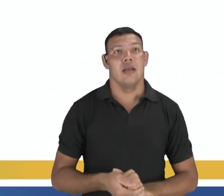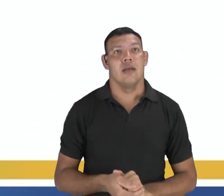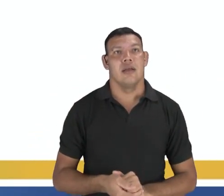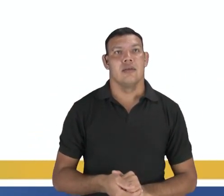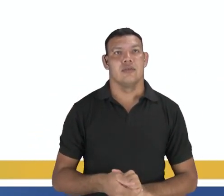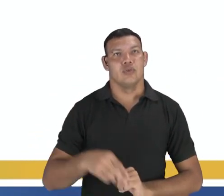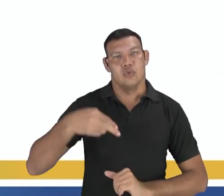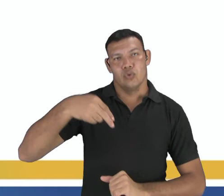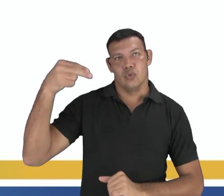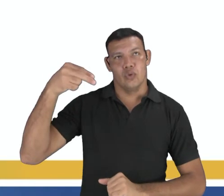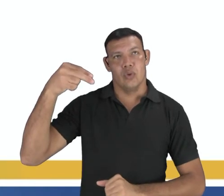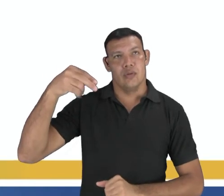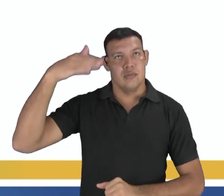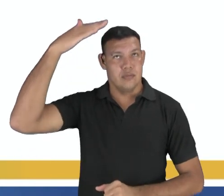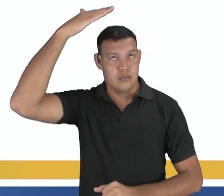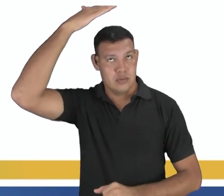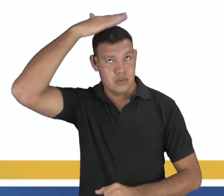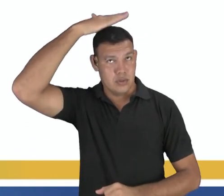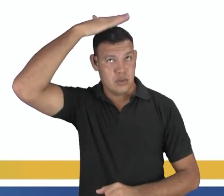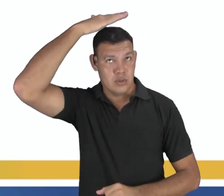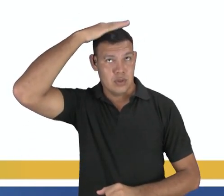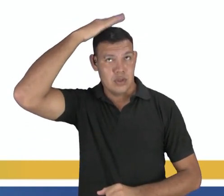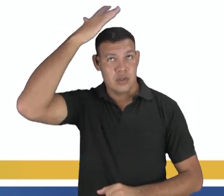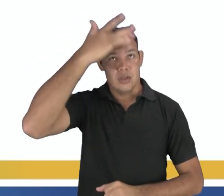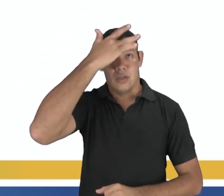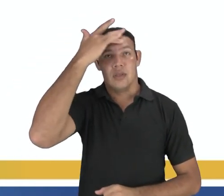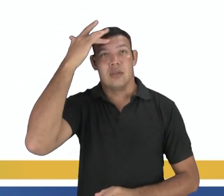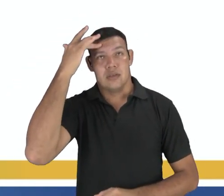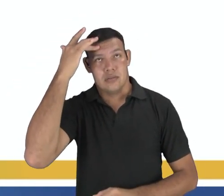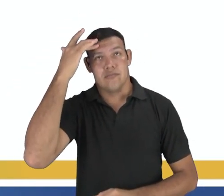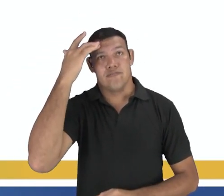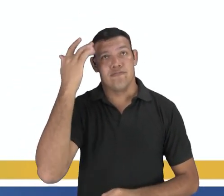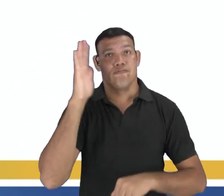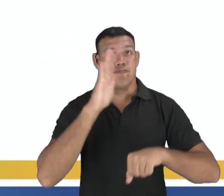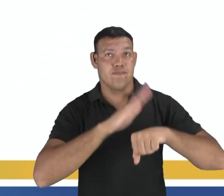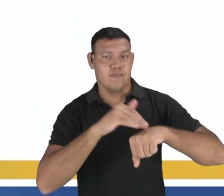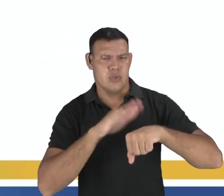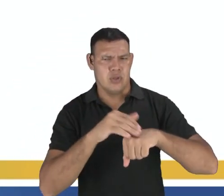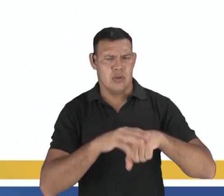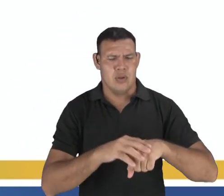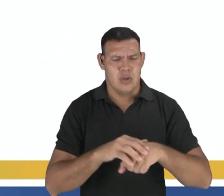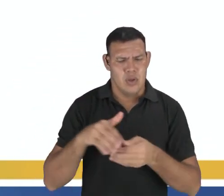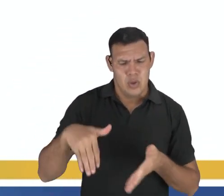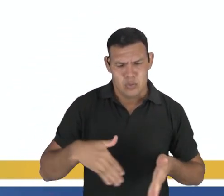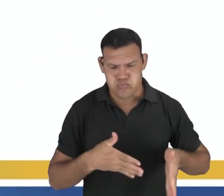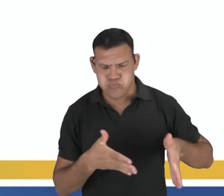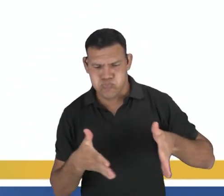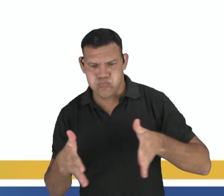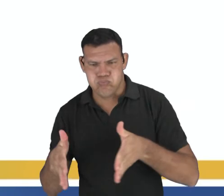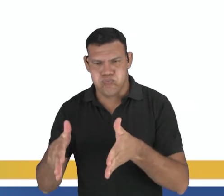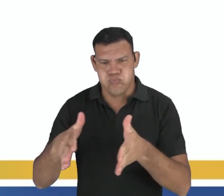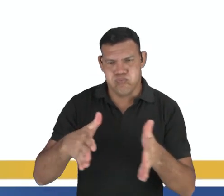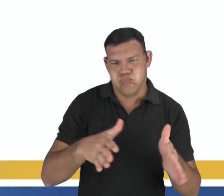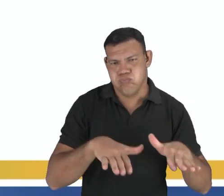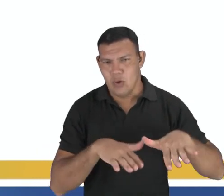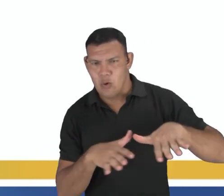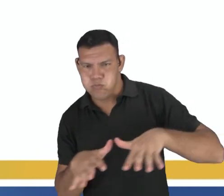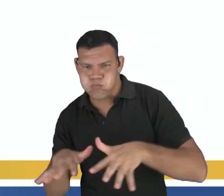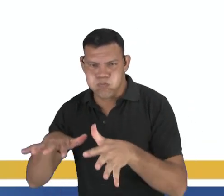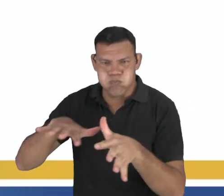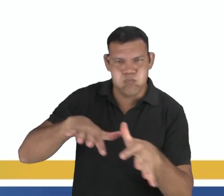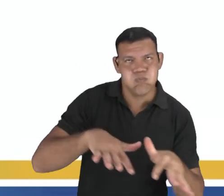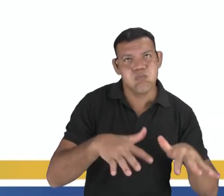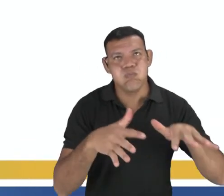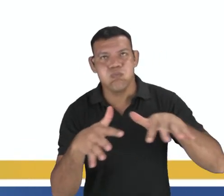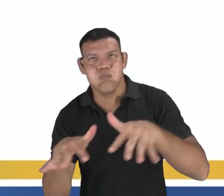Quando a corredeira está forte, é perigoso passar pela pinguela, que é uma ponte muito estreita, feita geralmente com